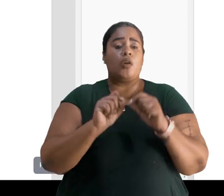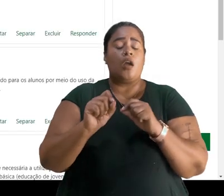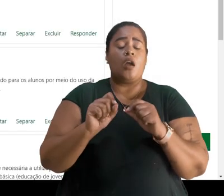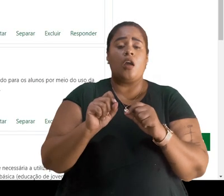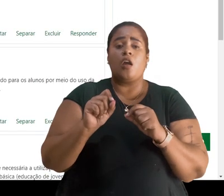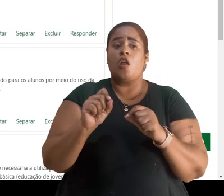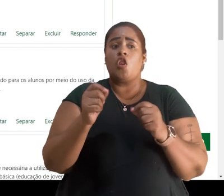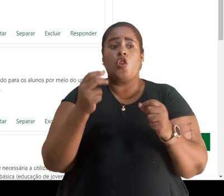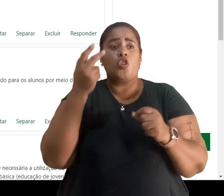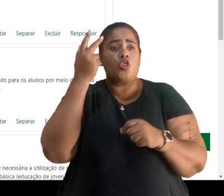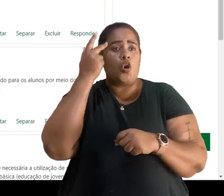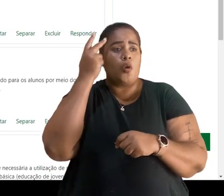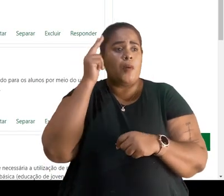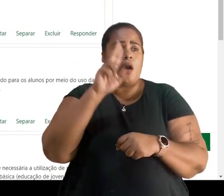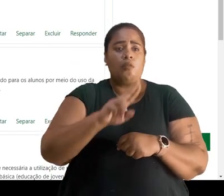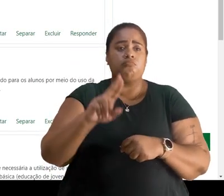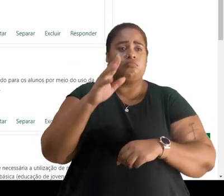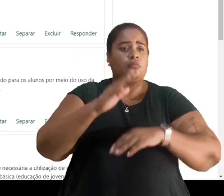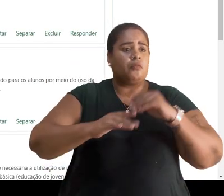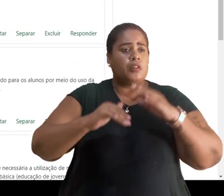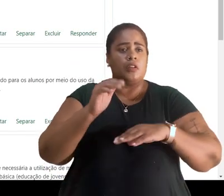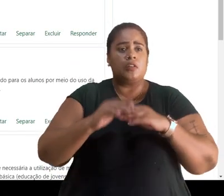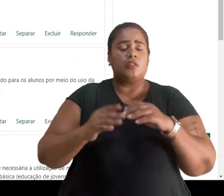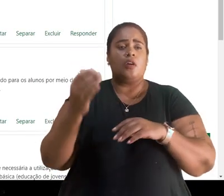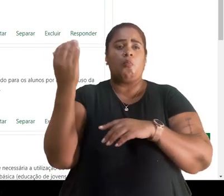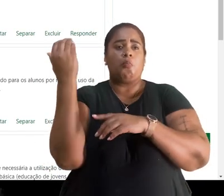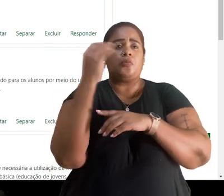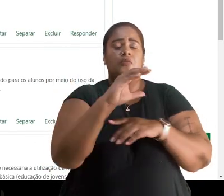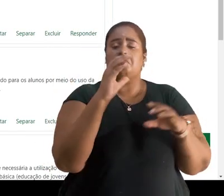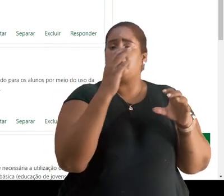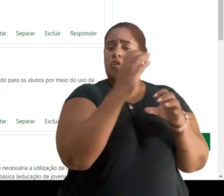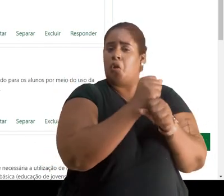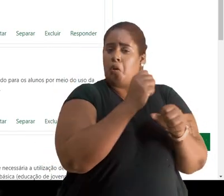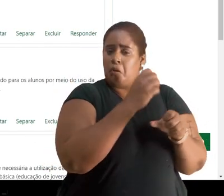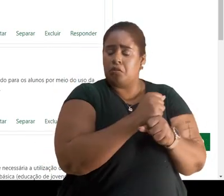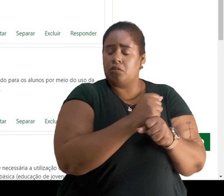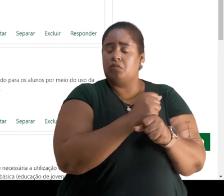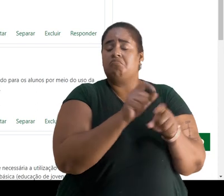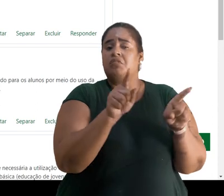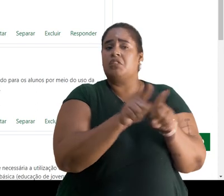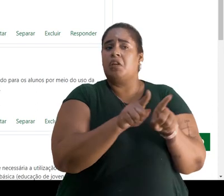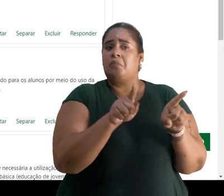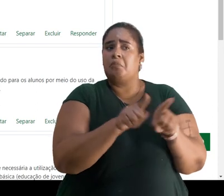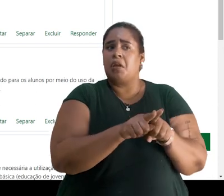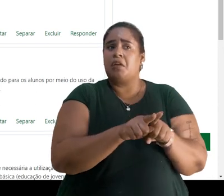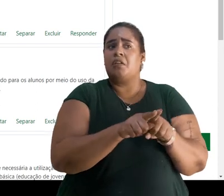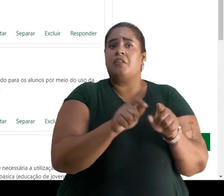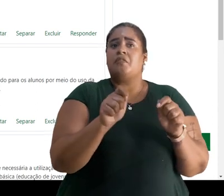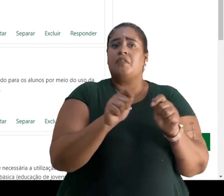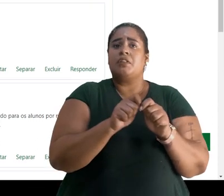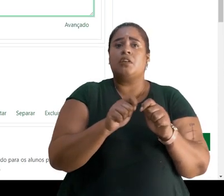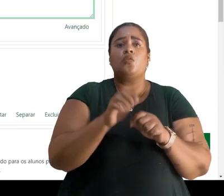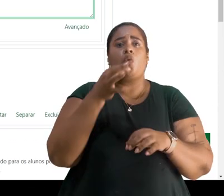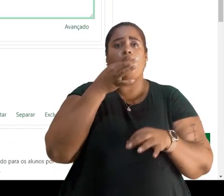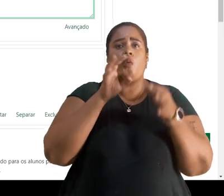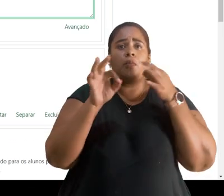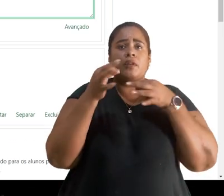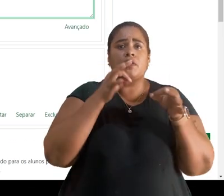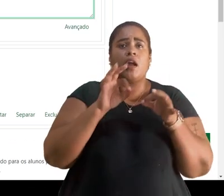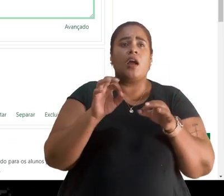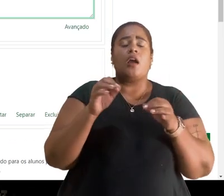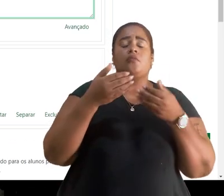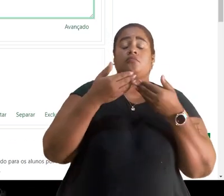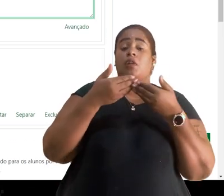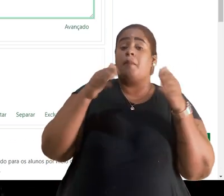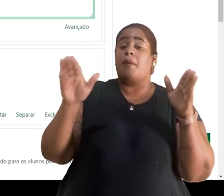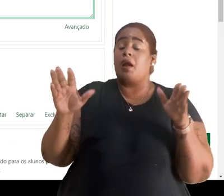as suas análises é só proceder normalmente na avaliação atribuindo a nota e também